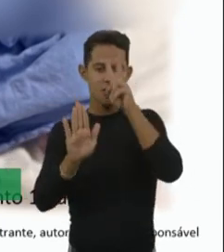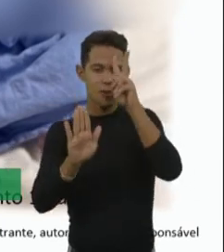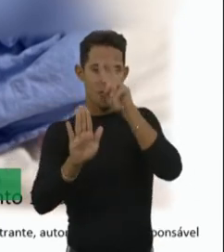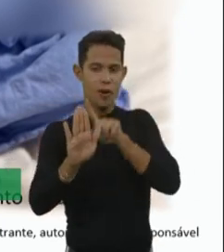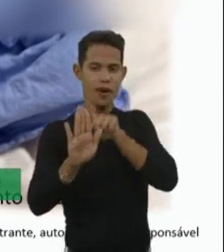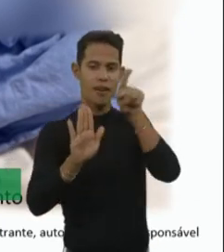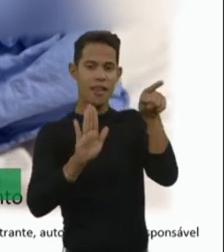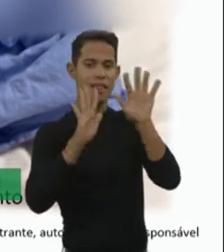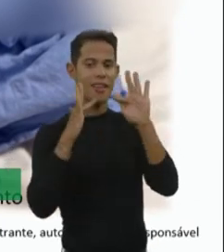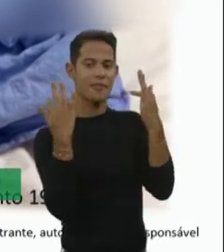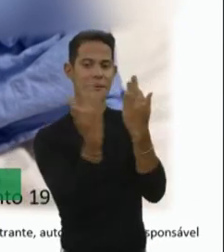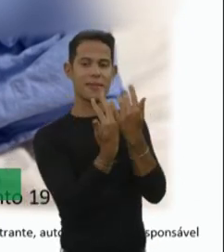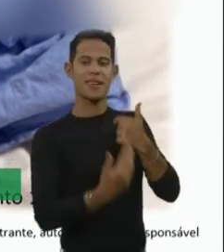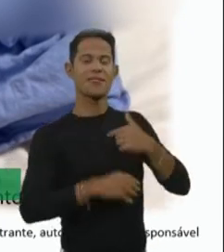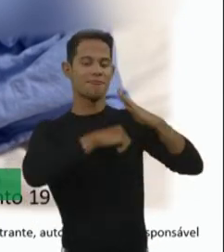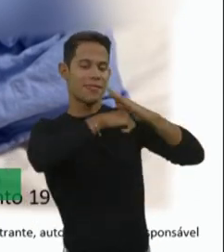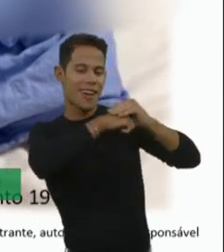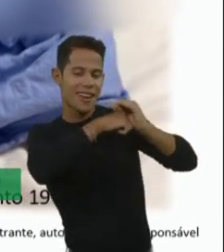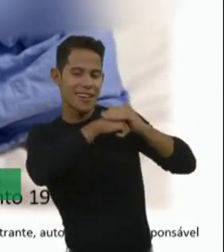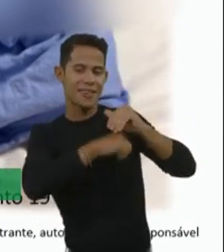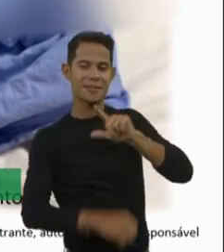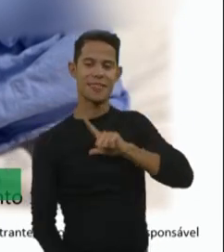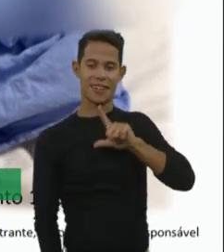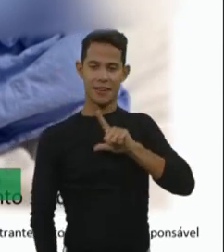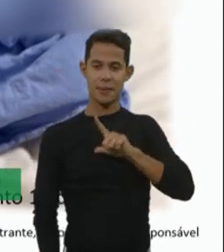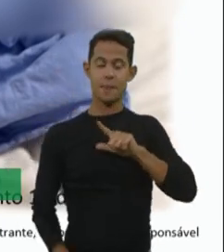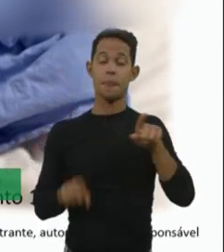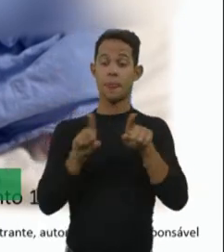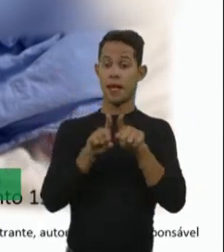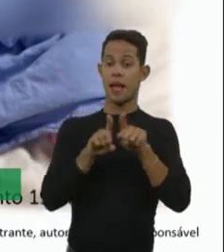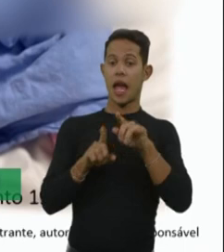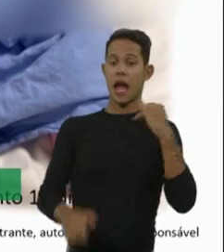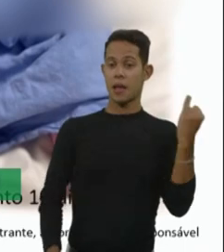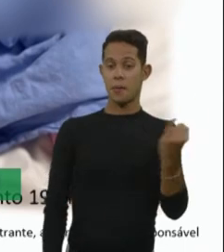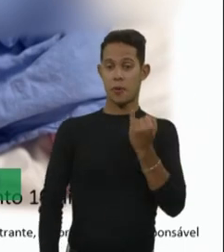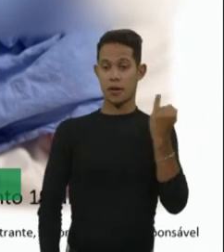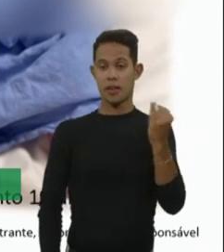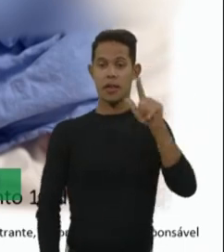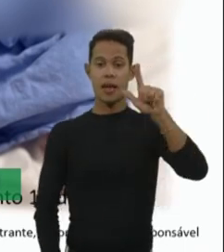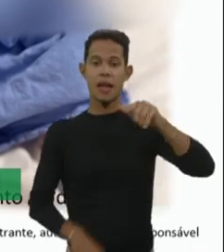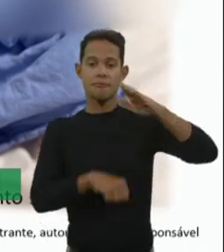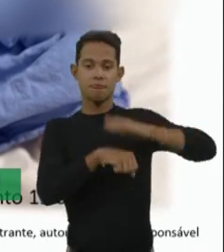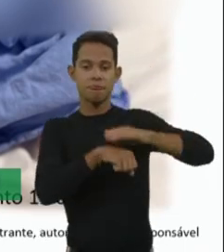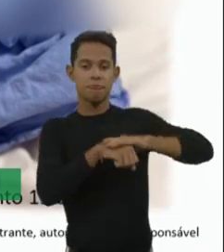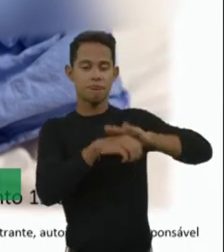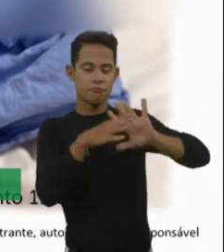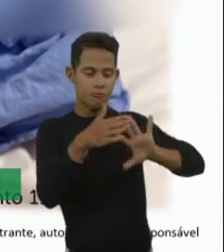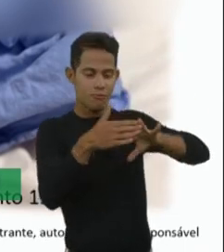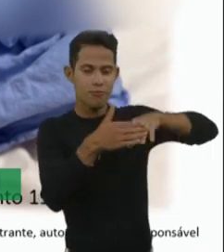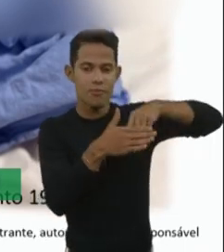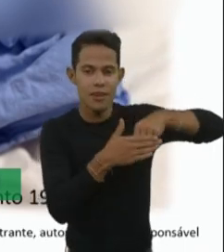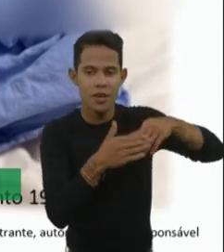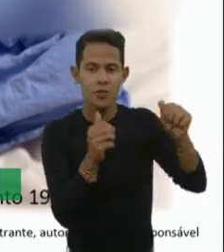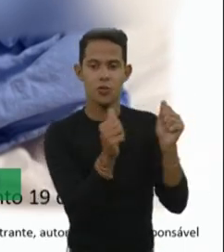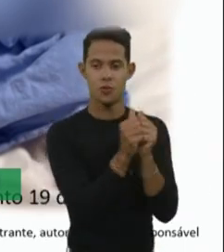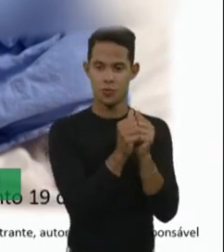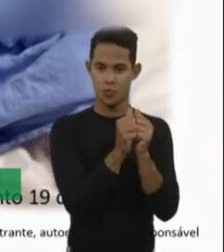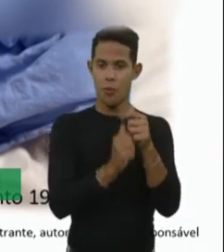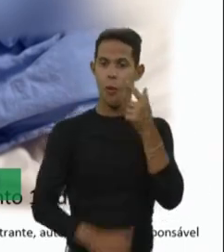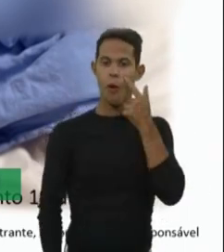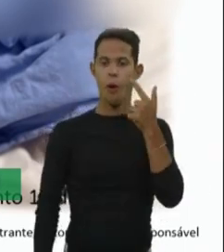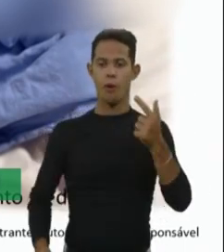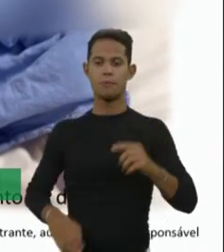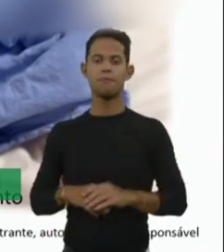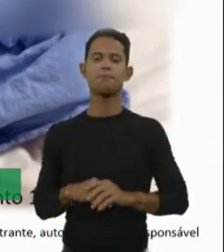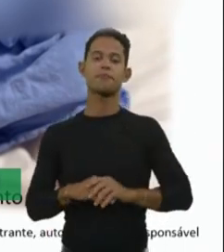uma família que eu tenho muito carinho e da importância que faz a gente se engajar na causa, eu vou explicar para vocês. Então,